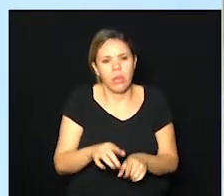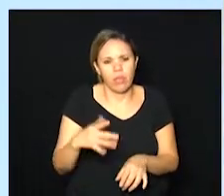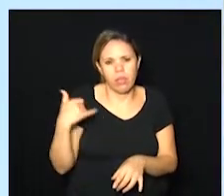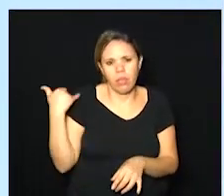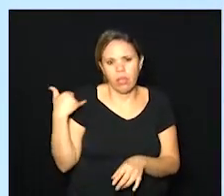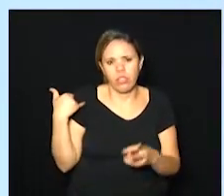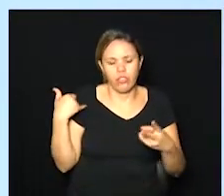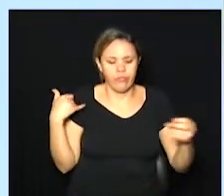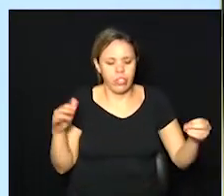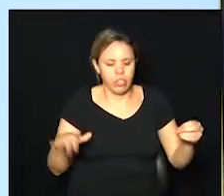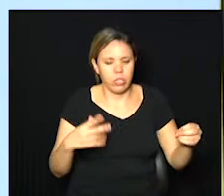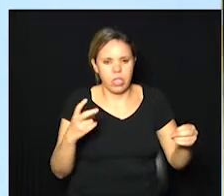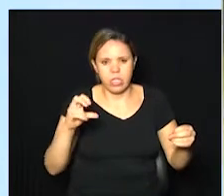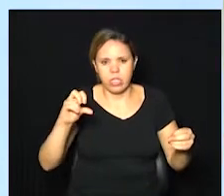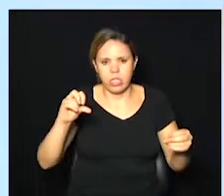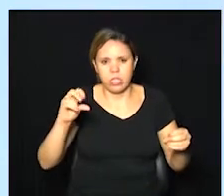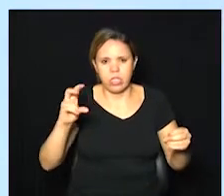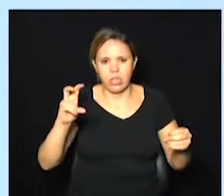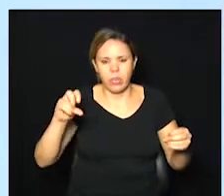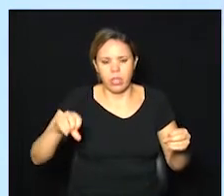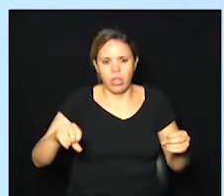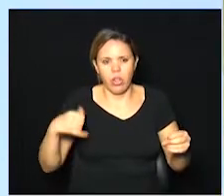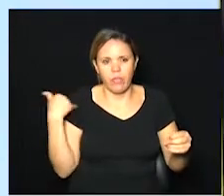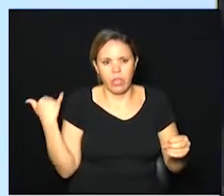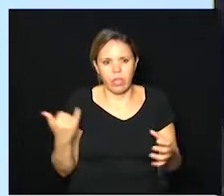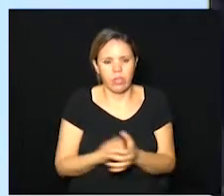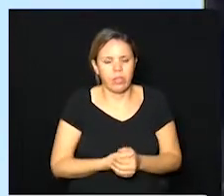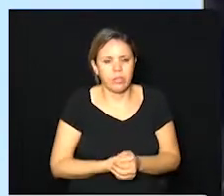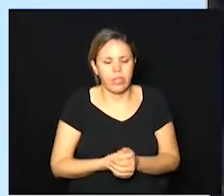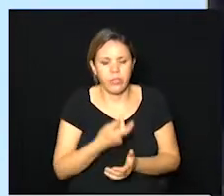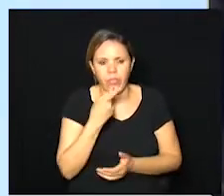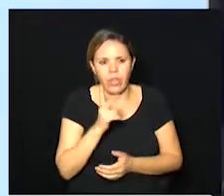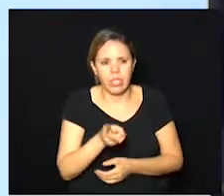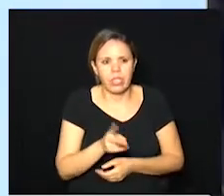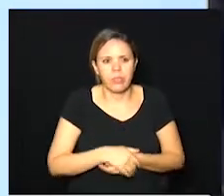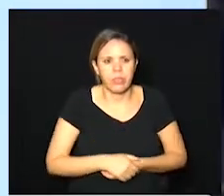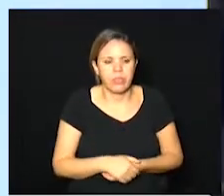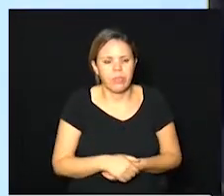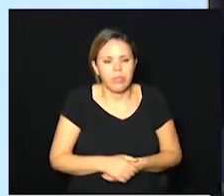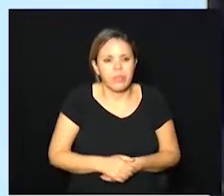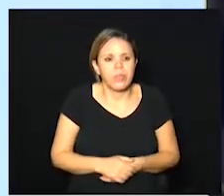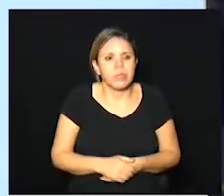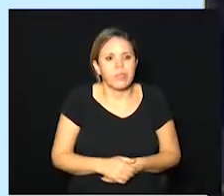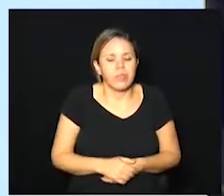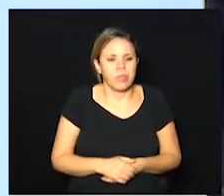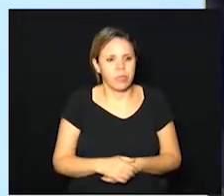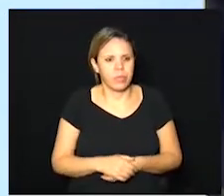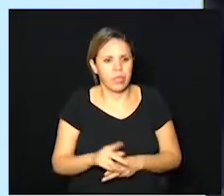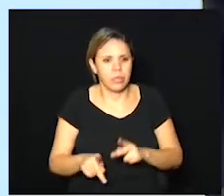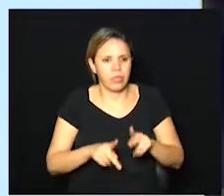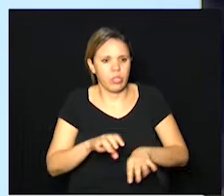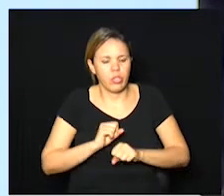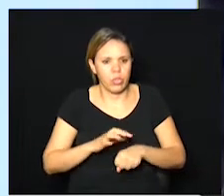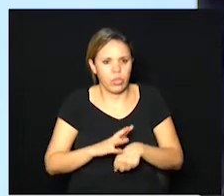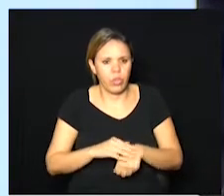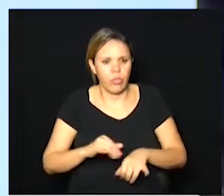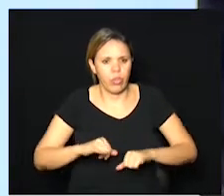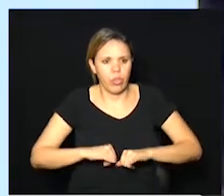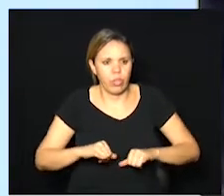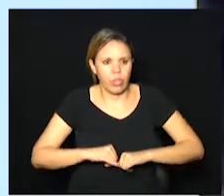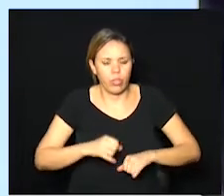59 anos veja que aquilo que a gente fala sempre as grandes vítimas são os idosos